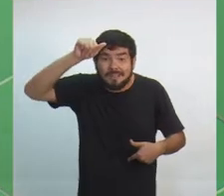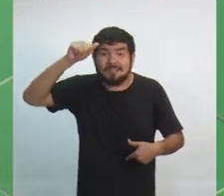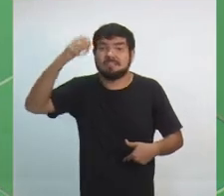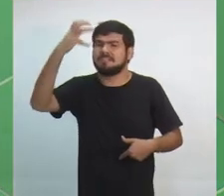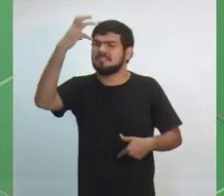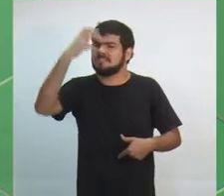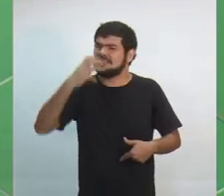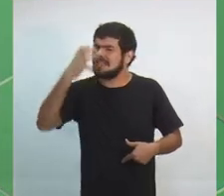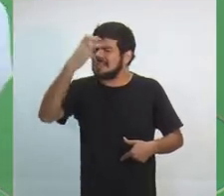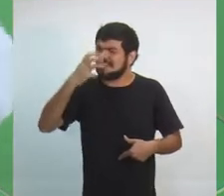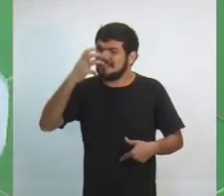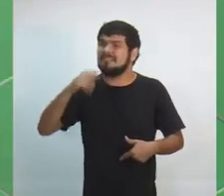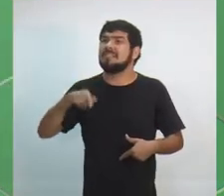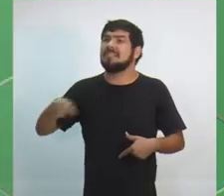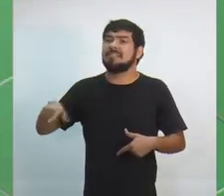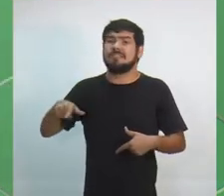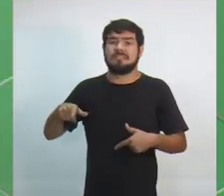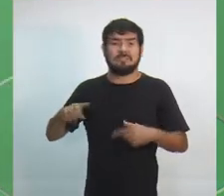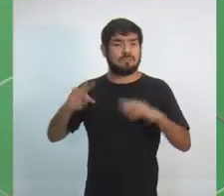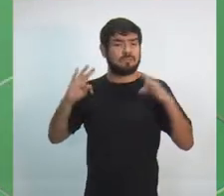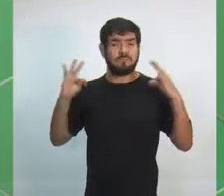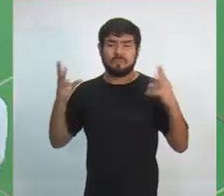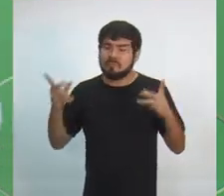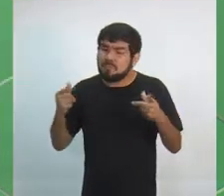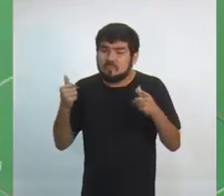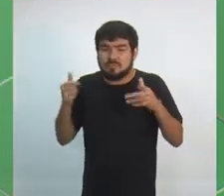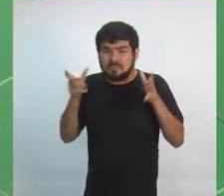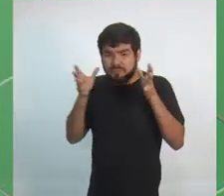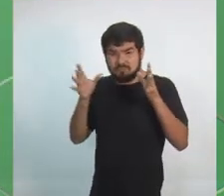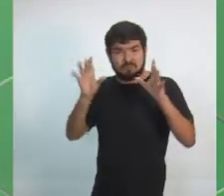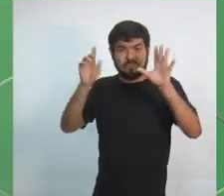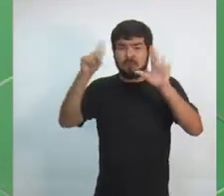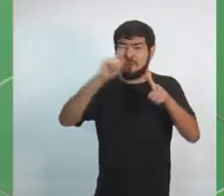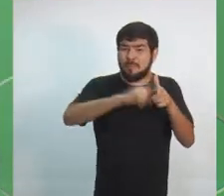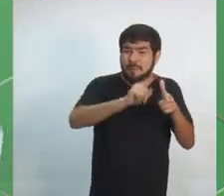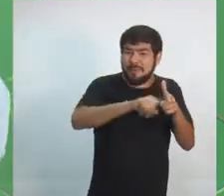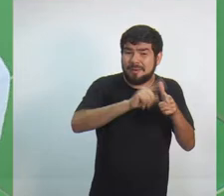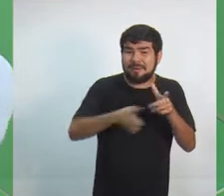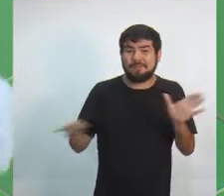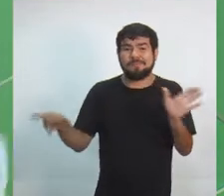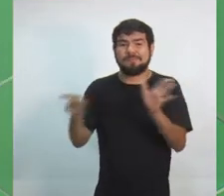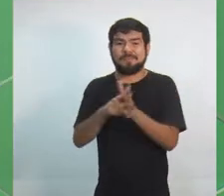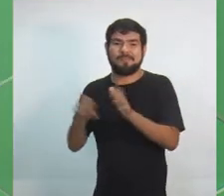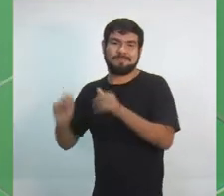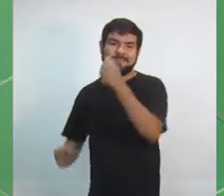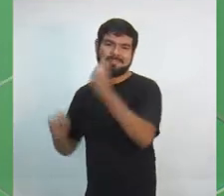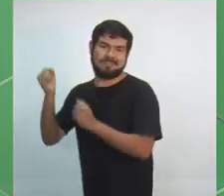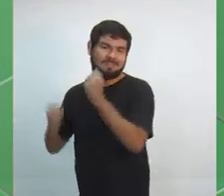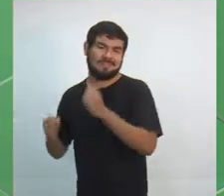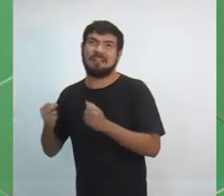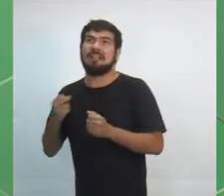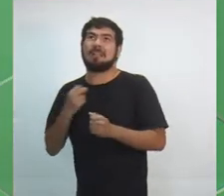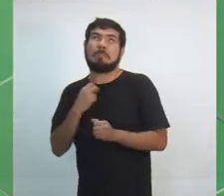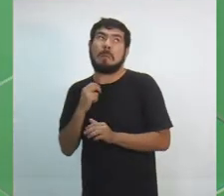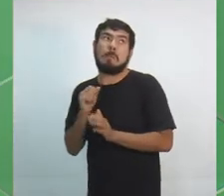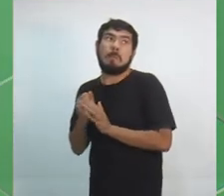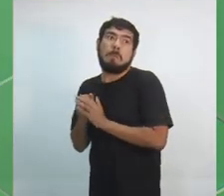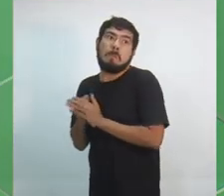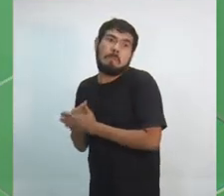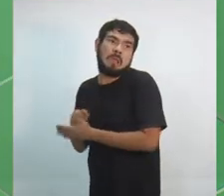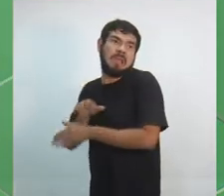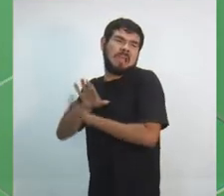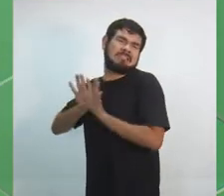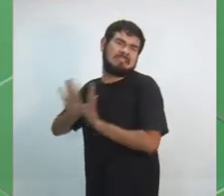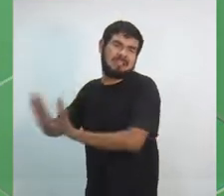todas as questões envolvendo a Zona Franca. Não dá para fazer firula, não dá para fazer improvisação. Tem que conhecer o problema